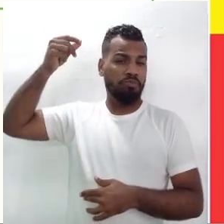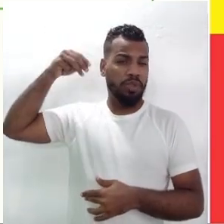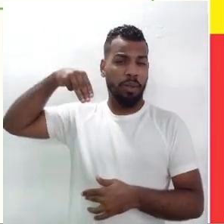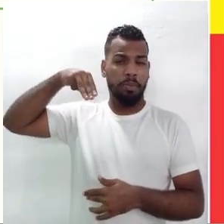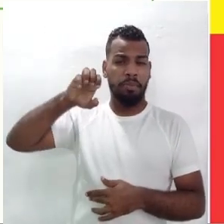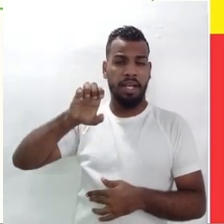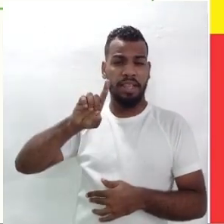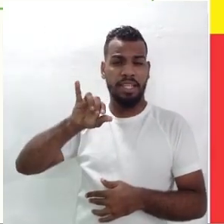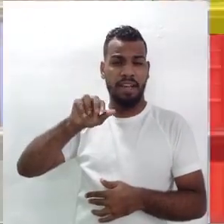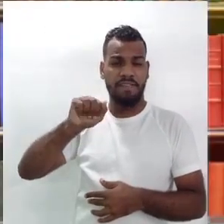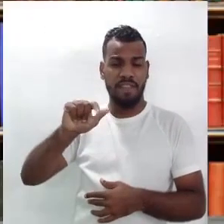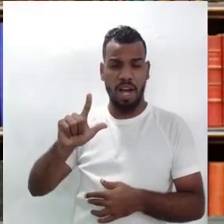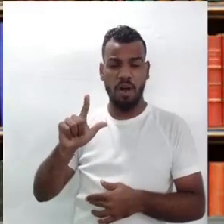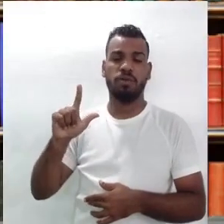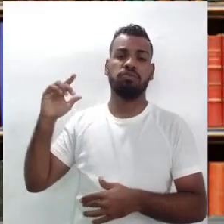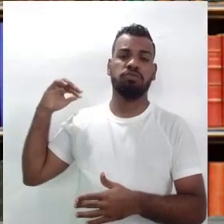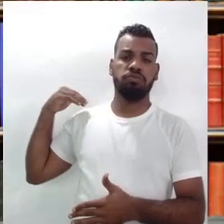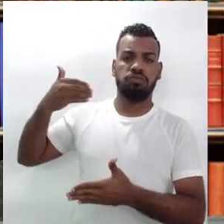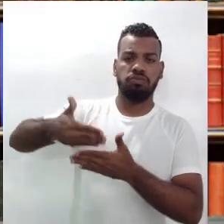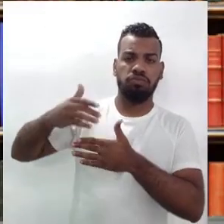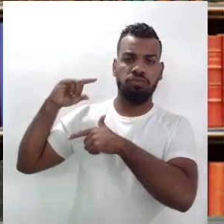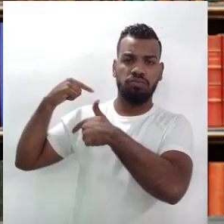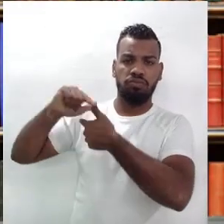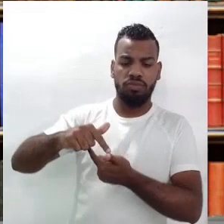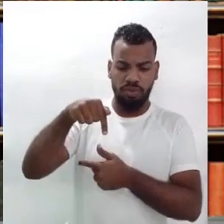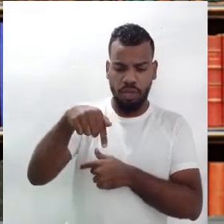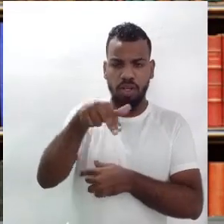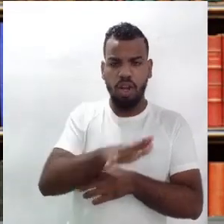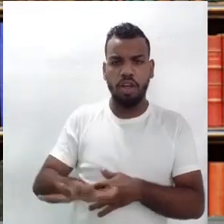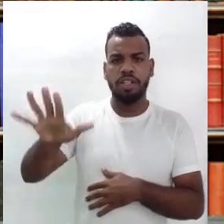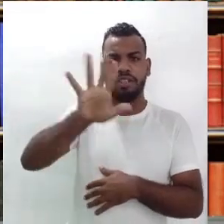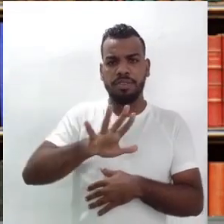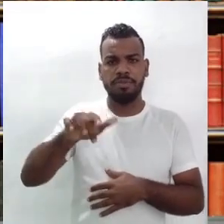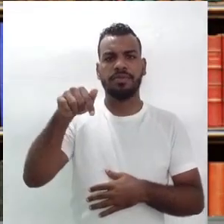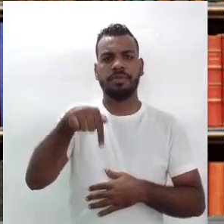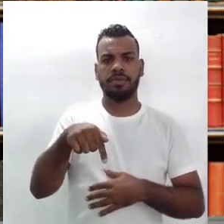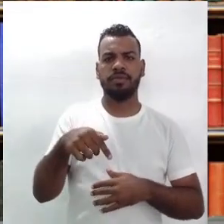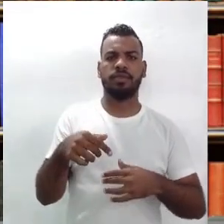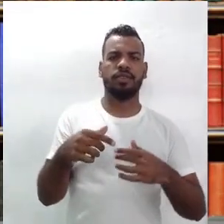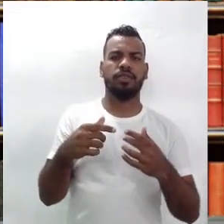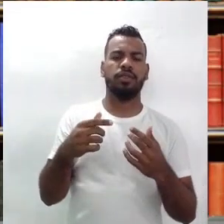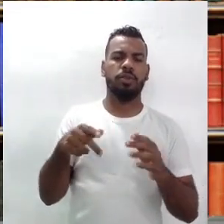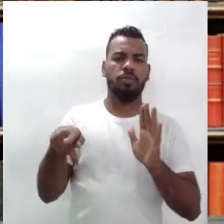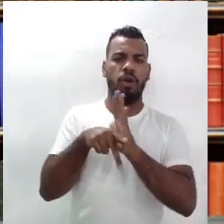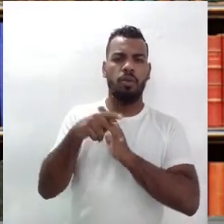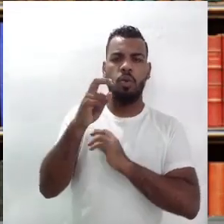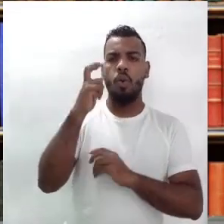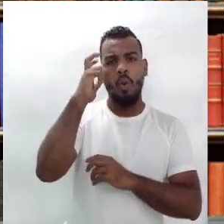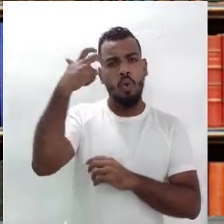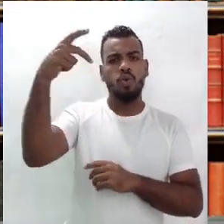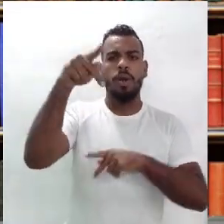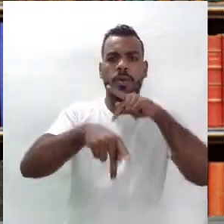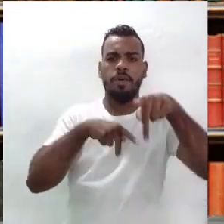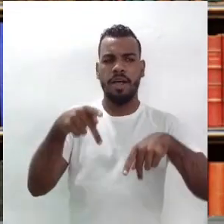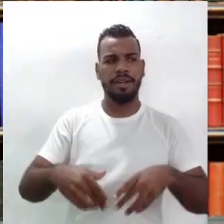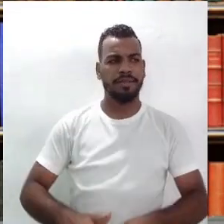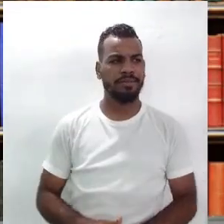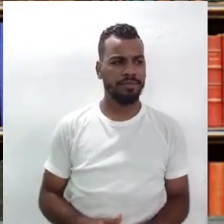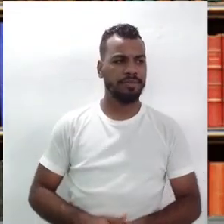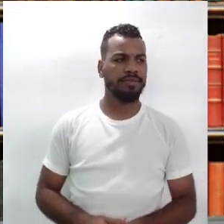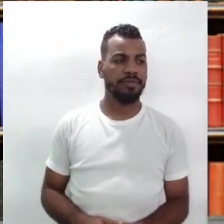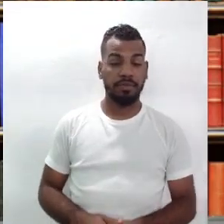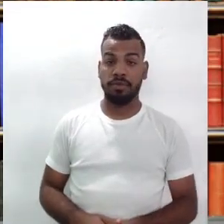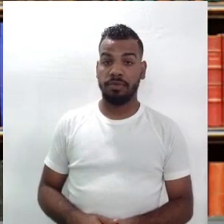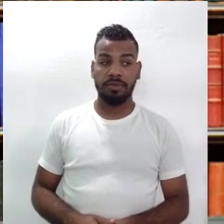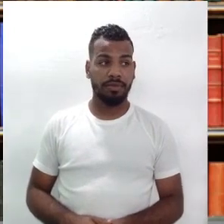que nós herdamos para as tradições nordestinas no ideário da cultura popular. É interessante que na